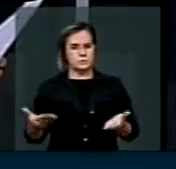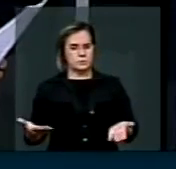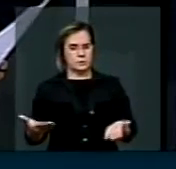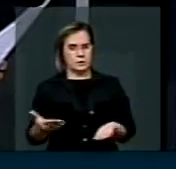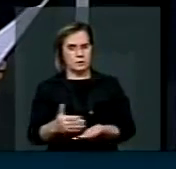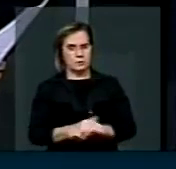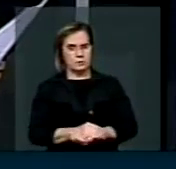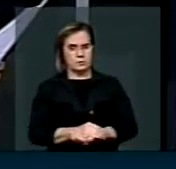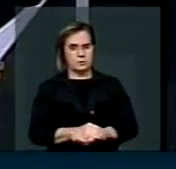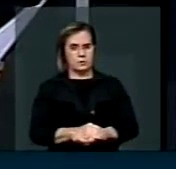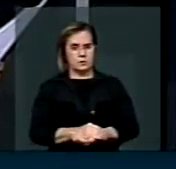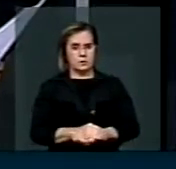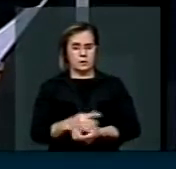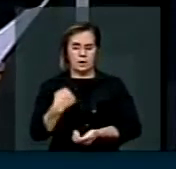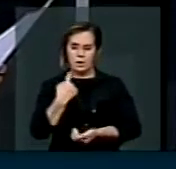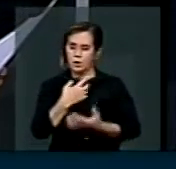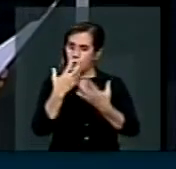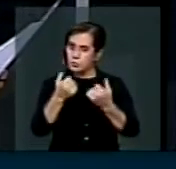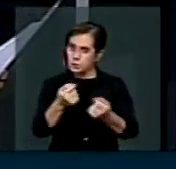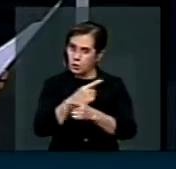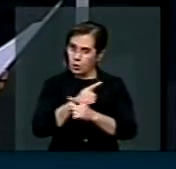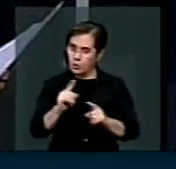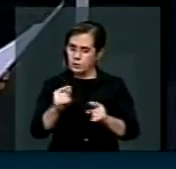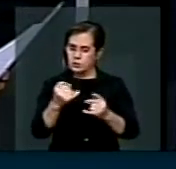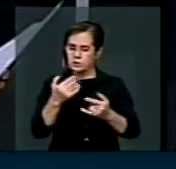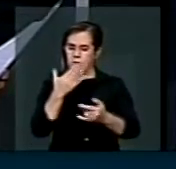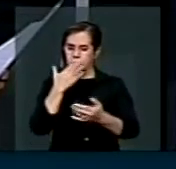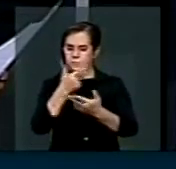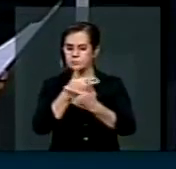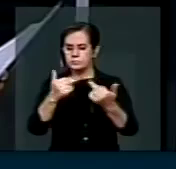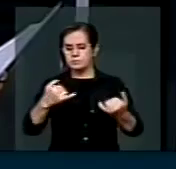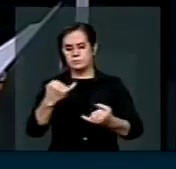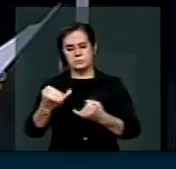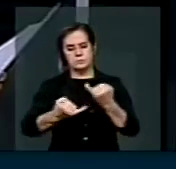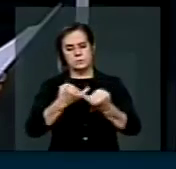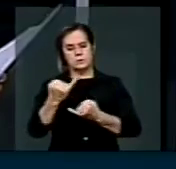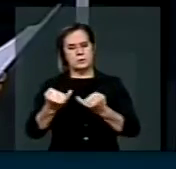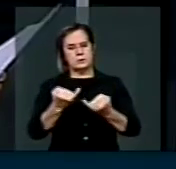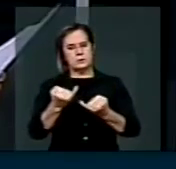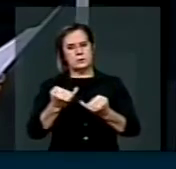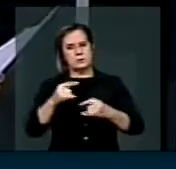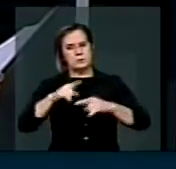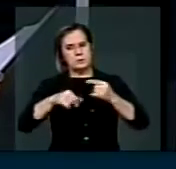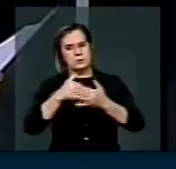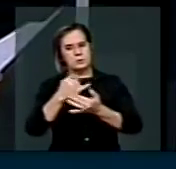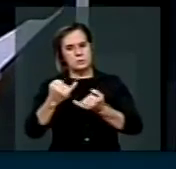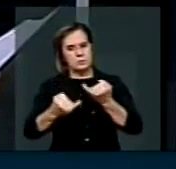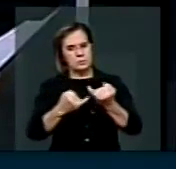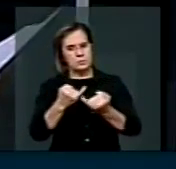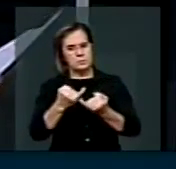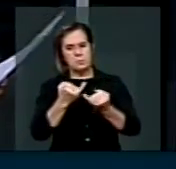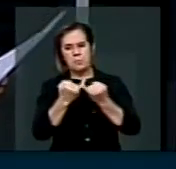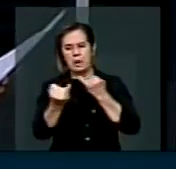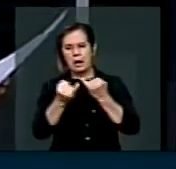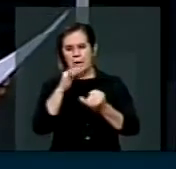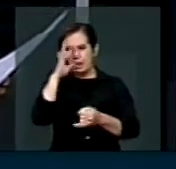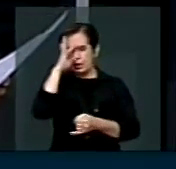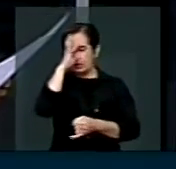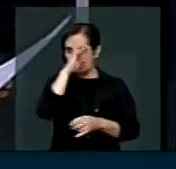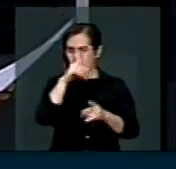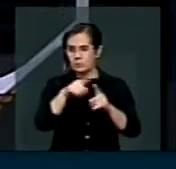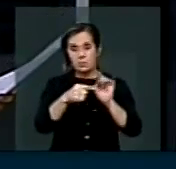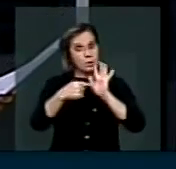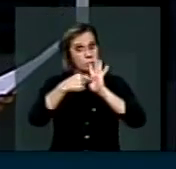fogo. Não podemos mais aceitar esses brinquedos. Por mais inocentes que possam parecer, continuam fazendo apologia à